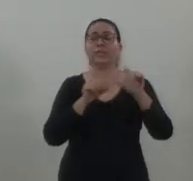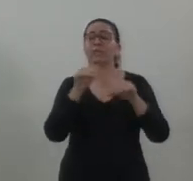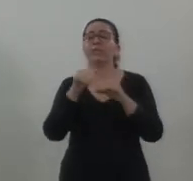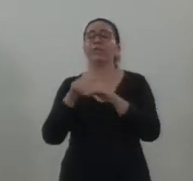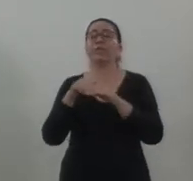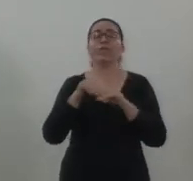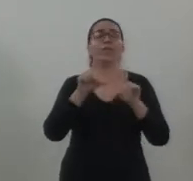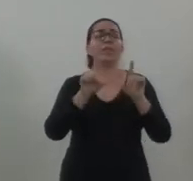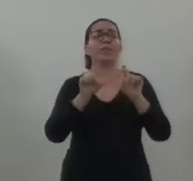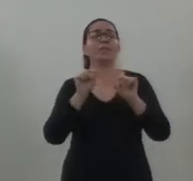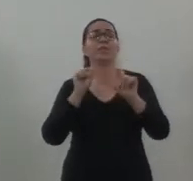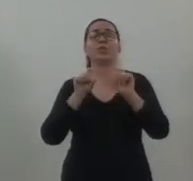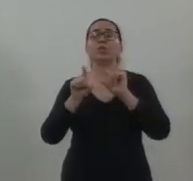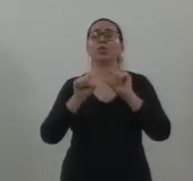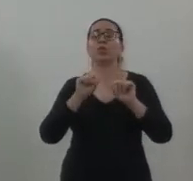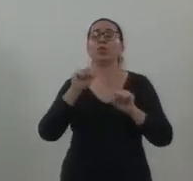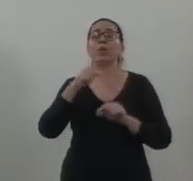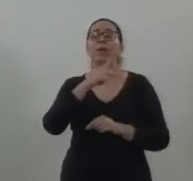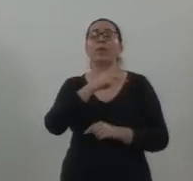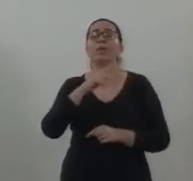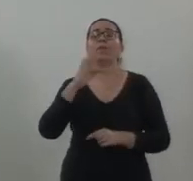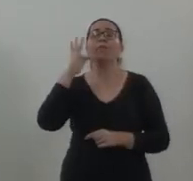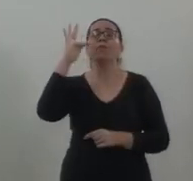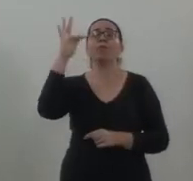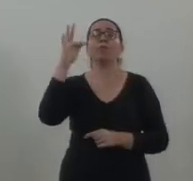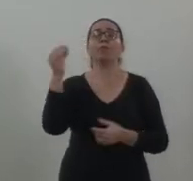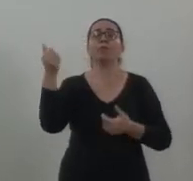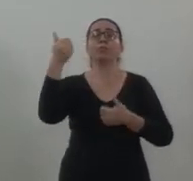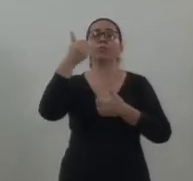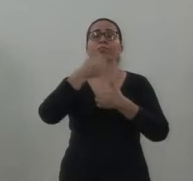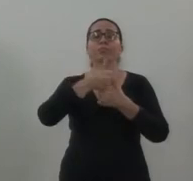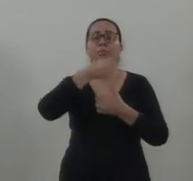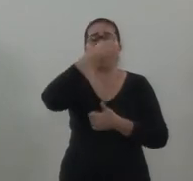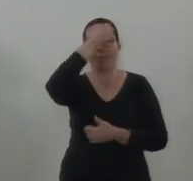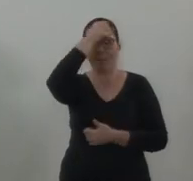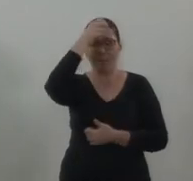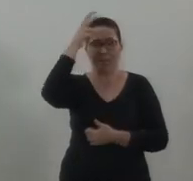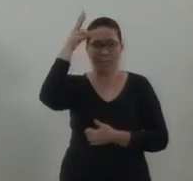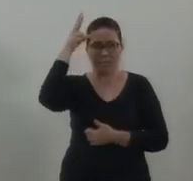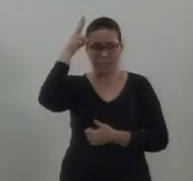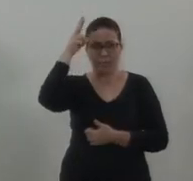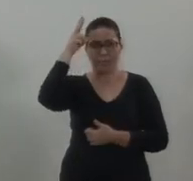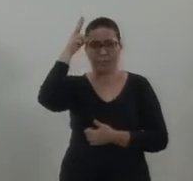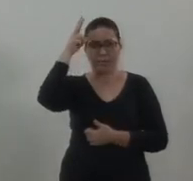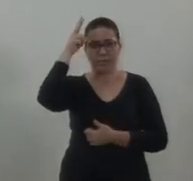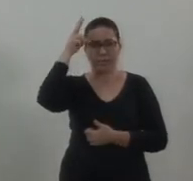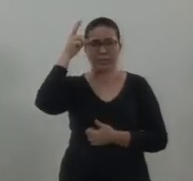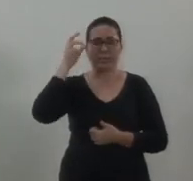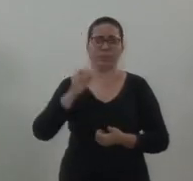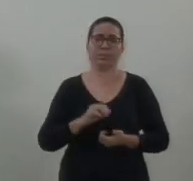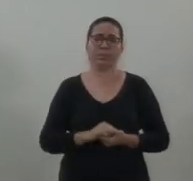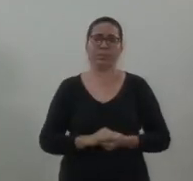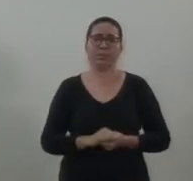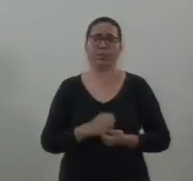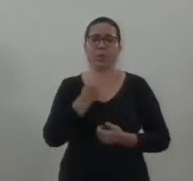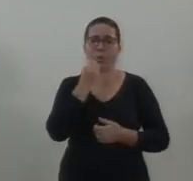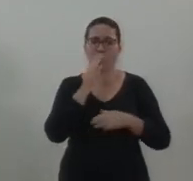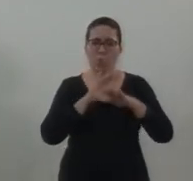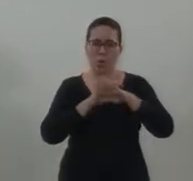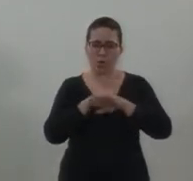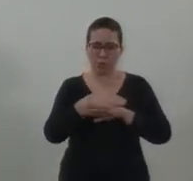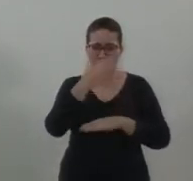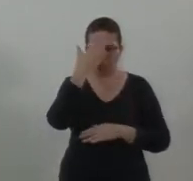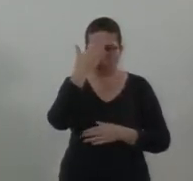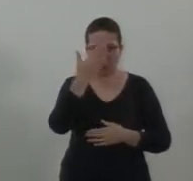será o próximo representante a sentar na cadeira da Humberto Pescarini. Boa noite, muito